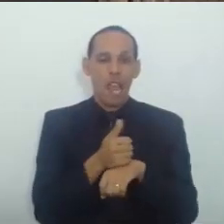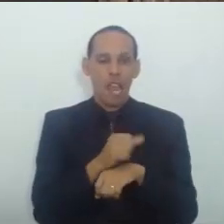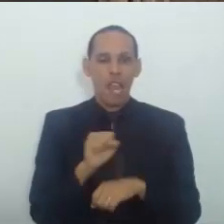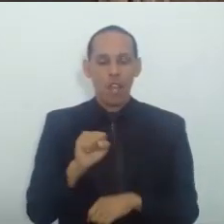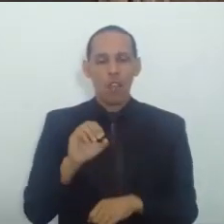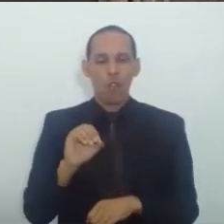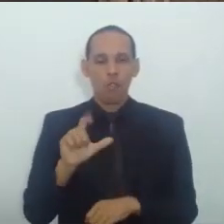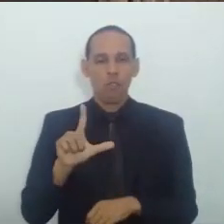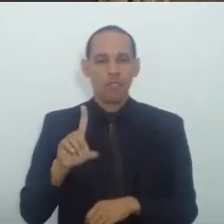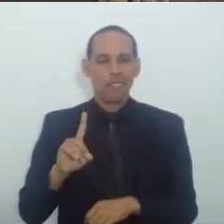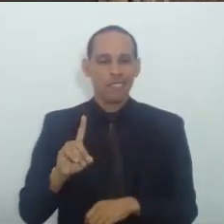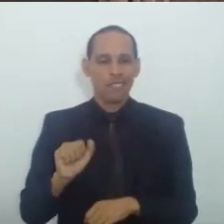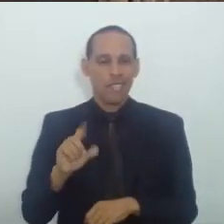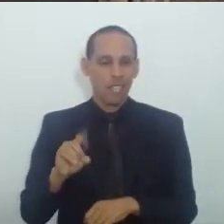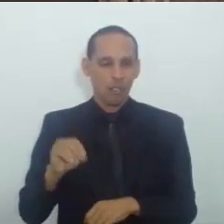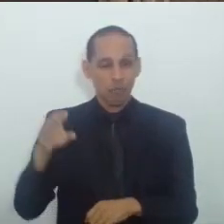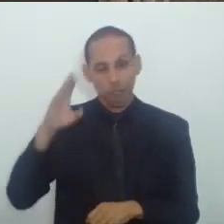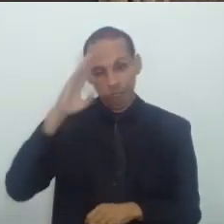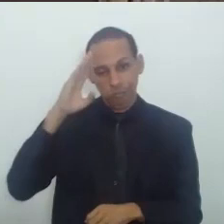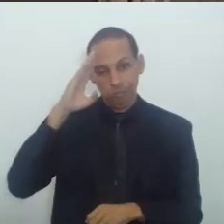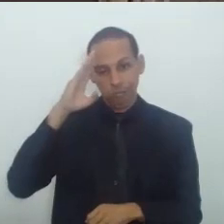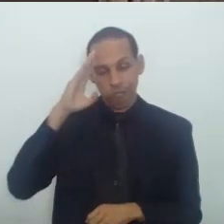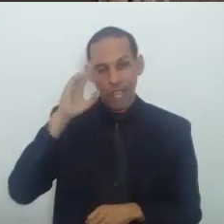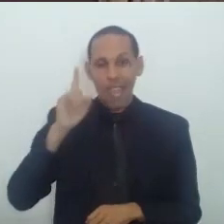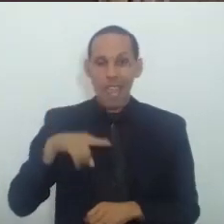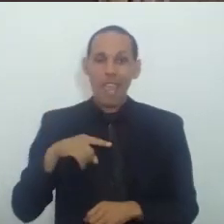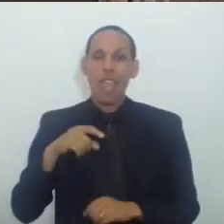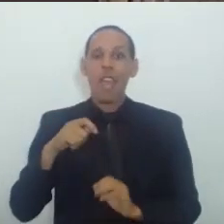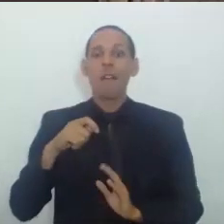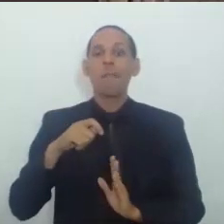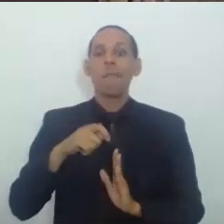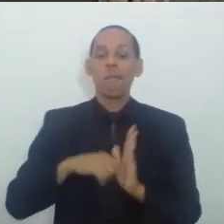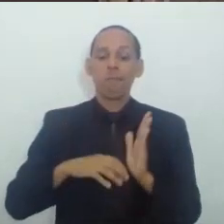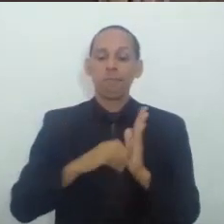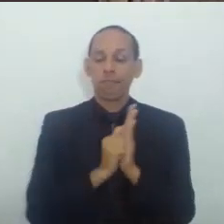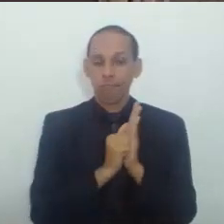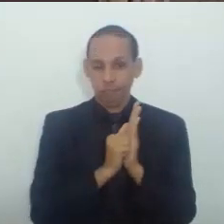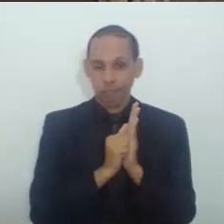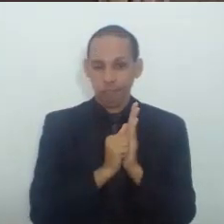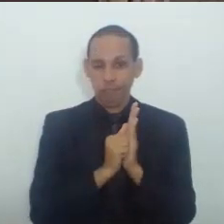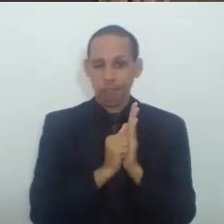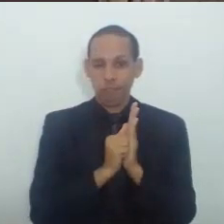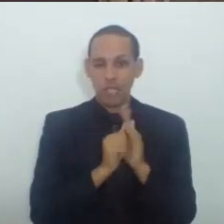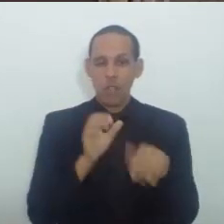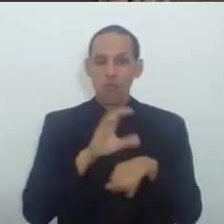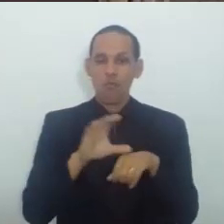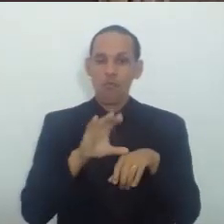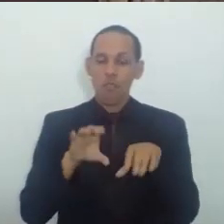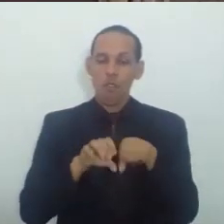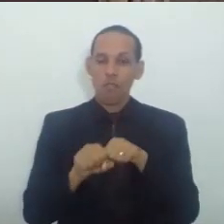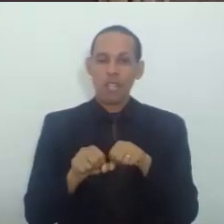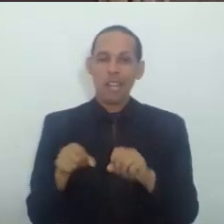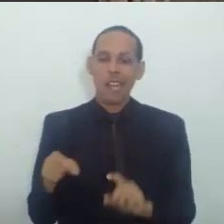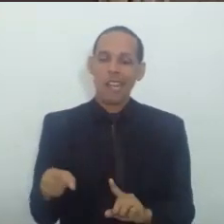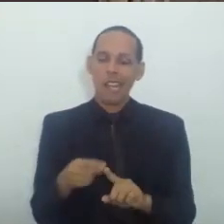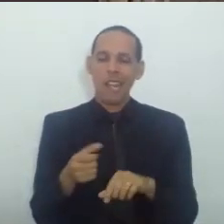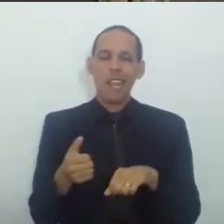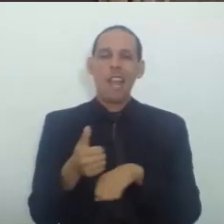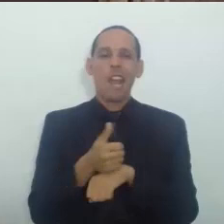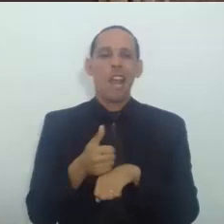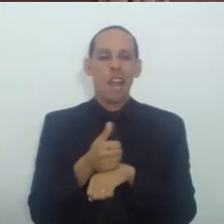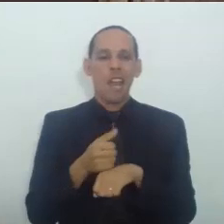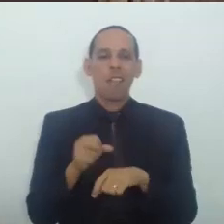Aposto No caso Equivale A matrícula No curso De formação Quando o candidato Passa a ocupar O cargo Em disputa Qual seja